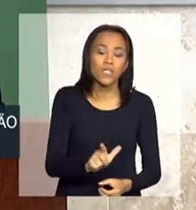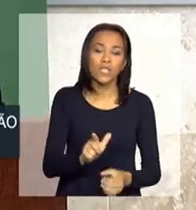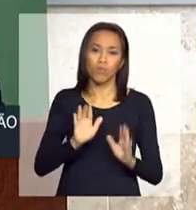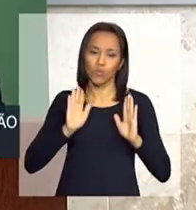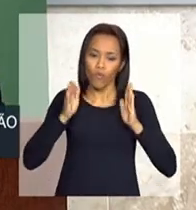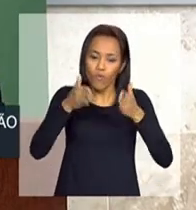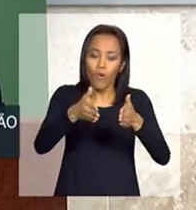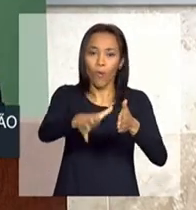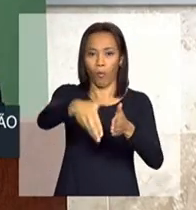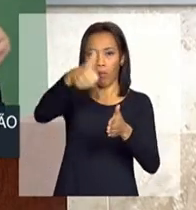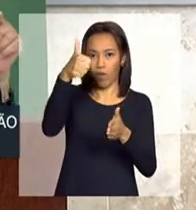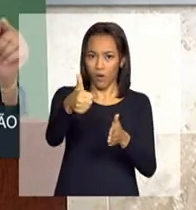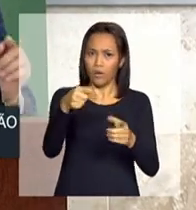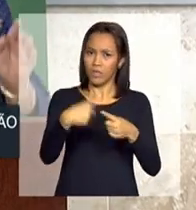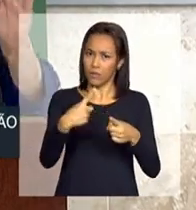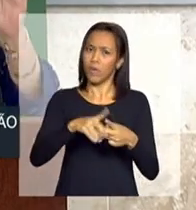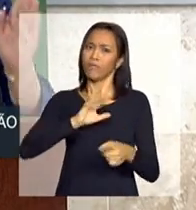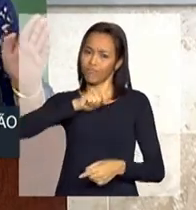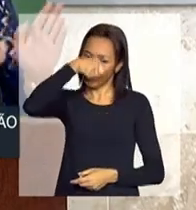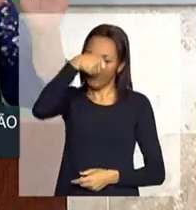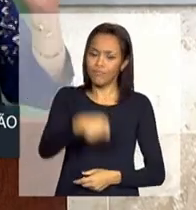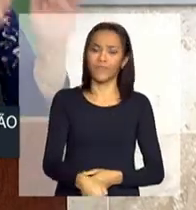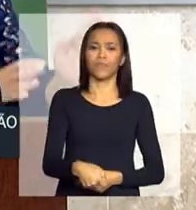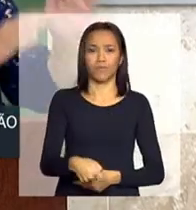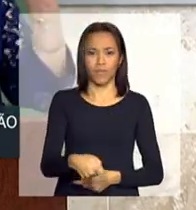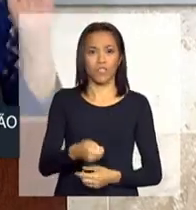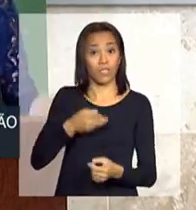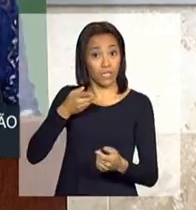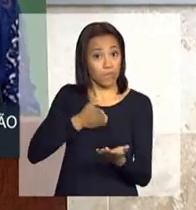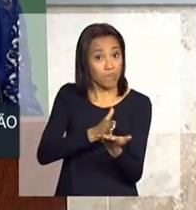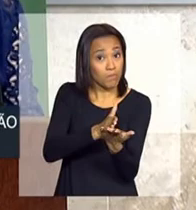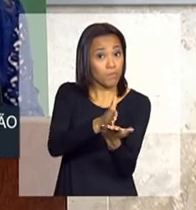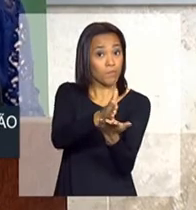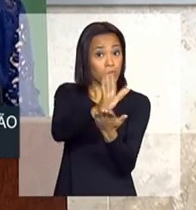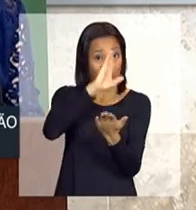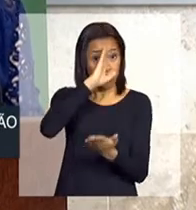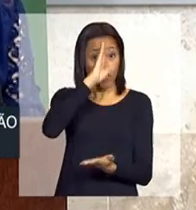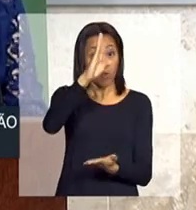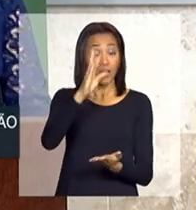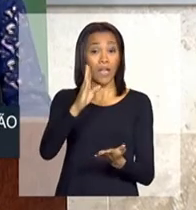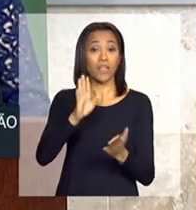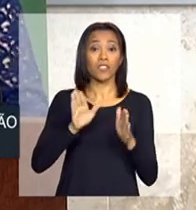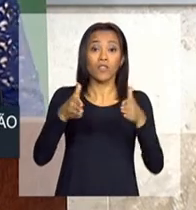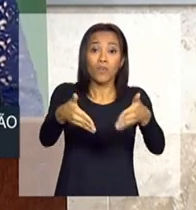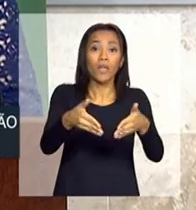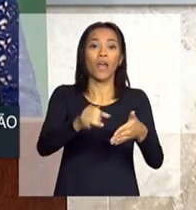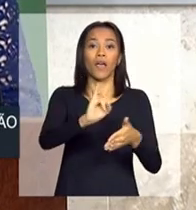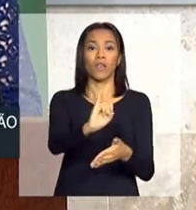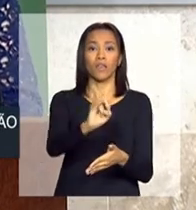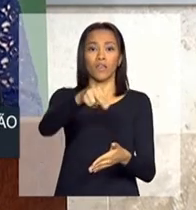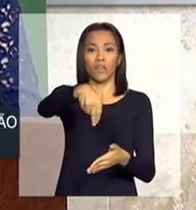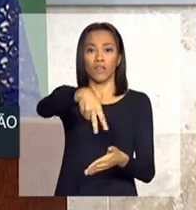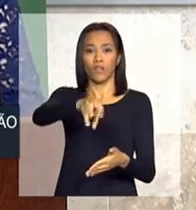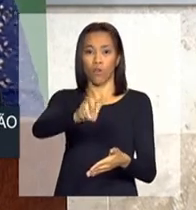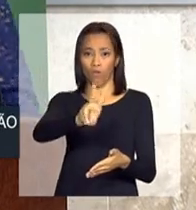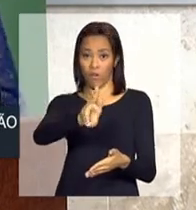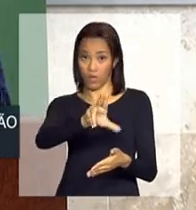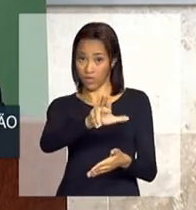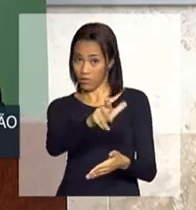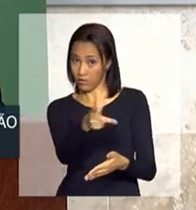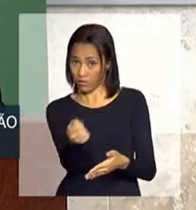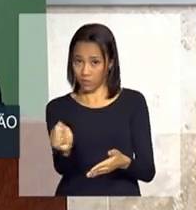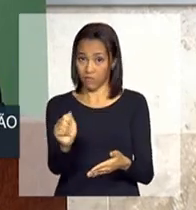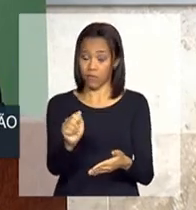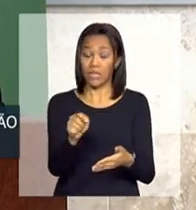salto da nossa determinação em dar prioridade à inovação. Isso significa